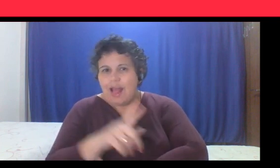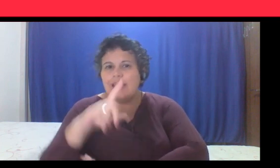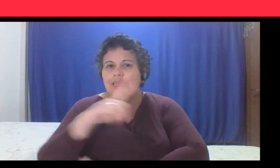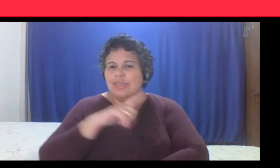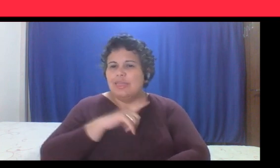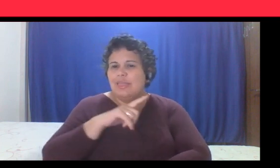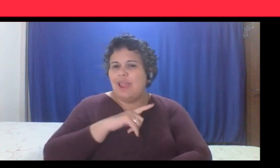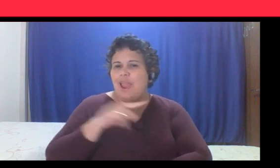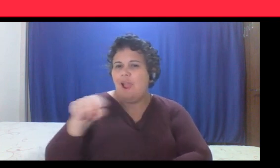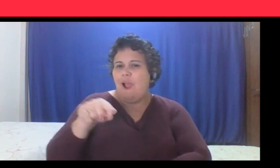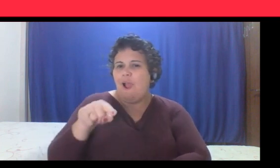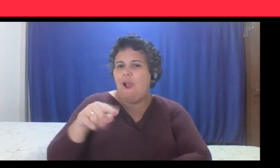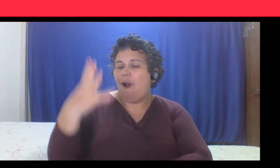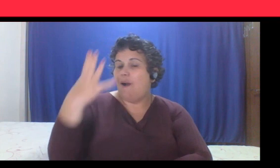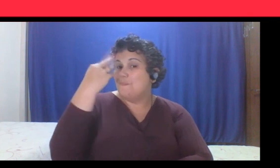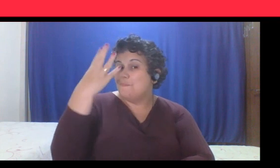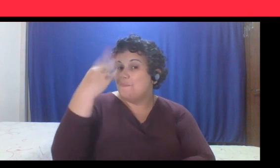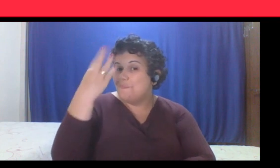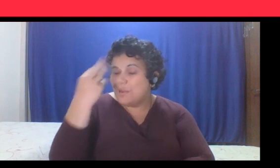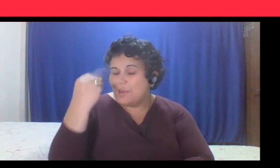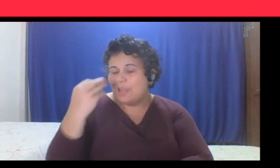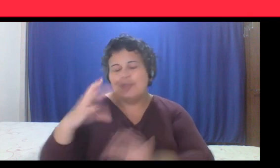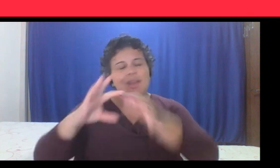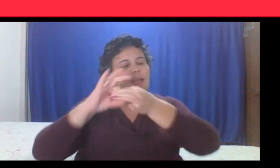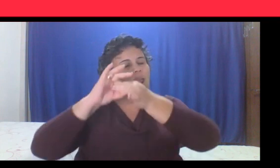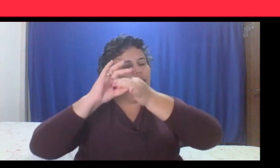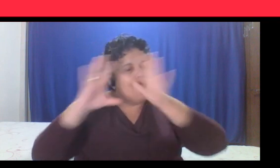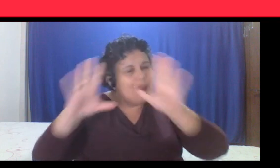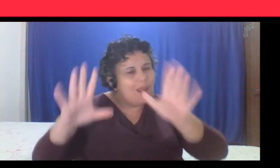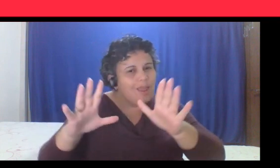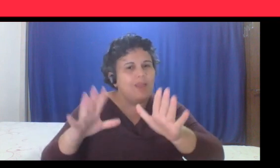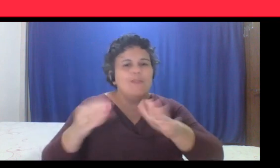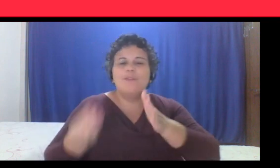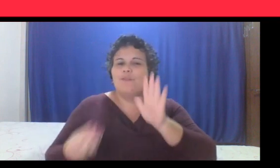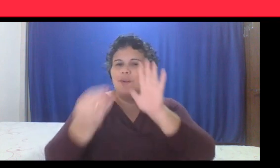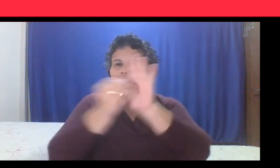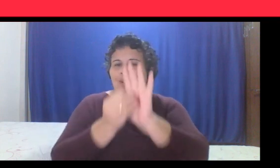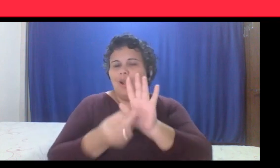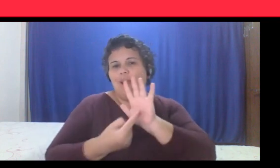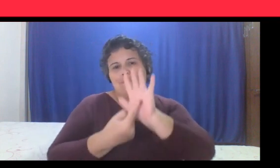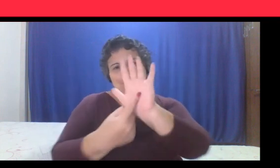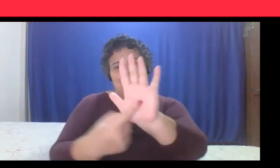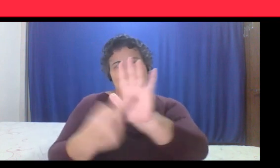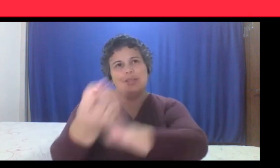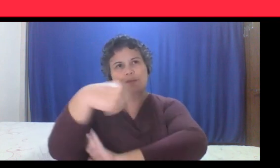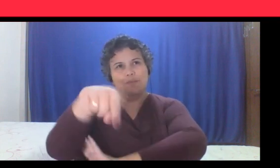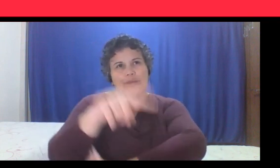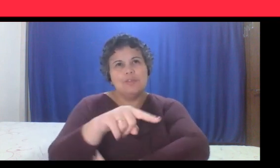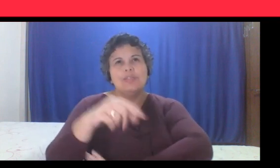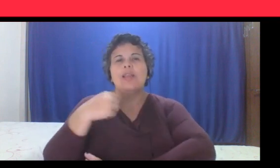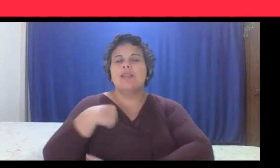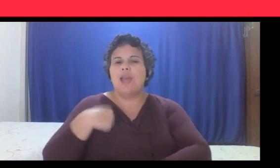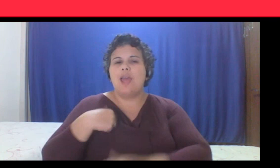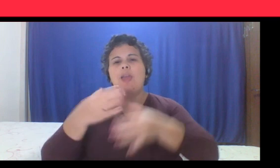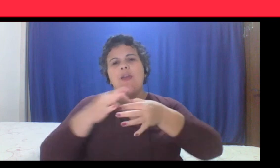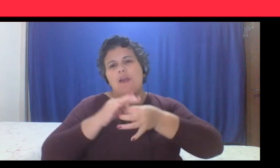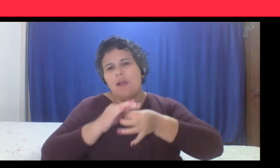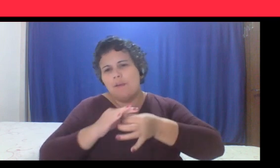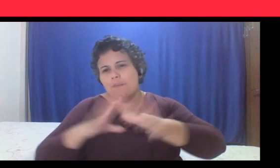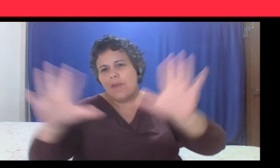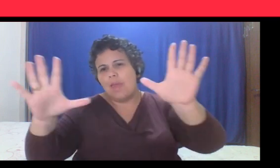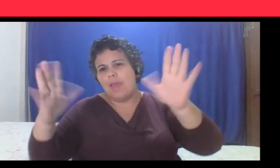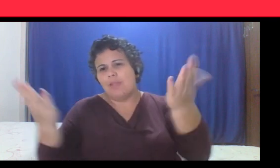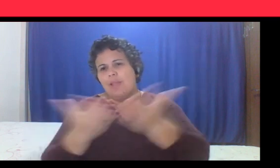fiquem à vontade, tá, depois eu vou disponibilizar a apresentação para vocês, e estou aberto aqui para a gente conversar, para tirar